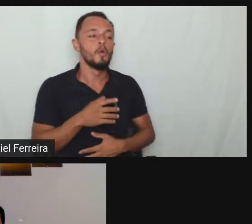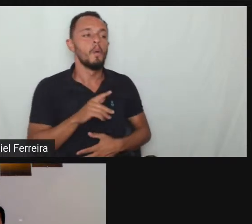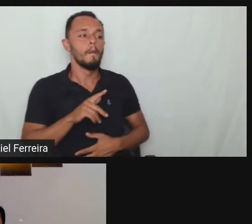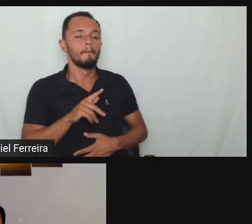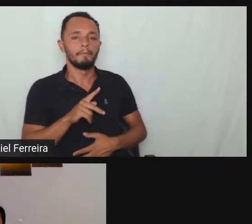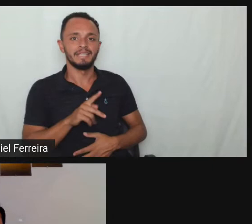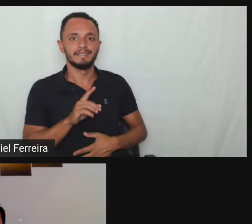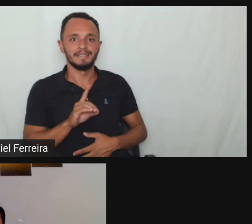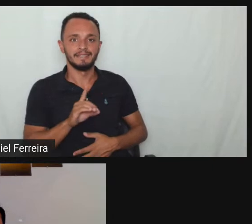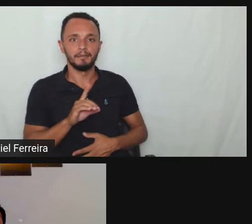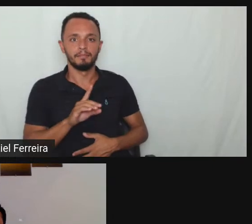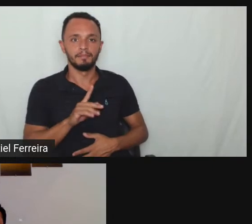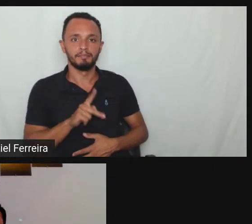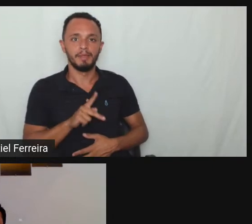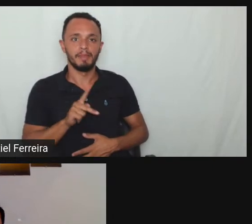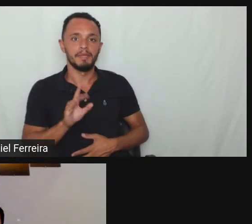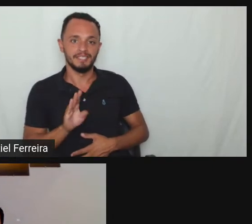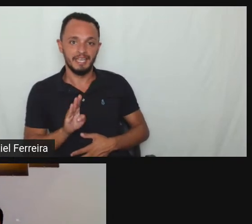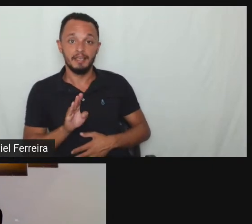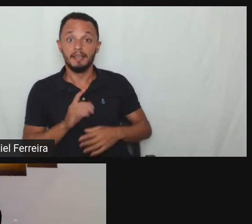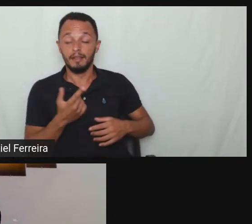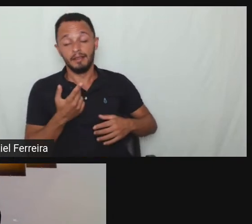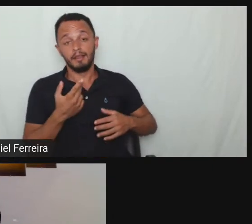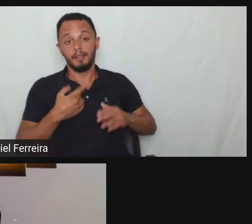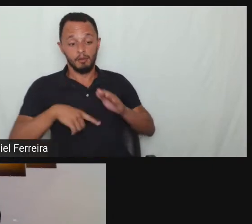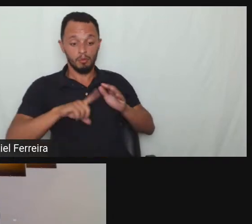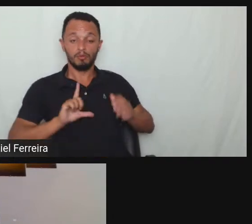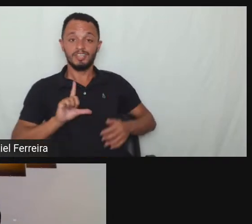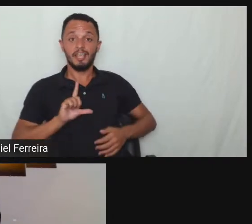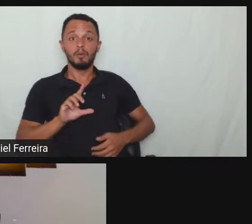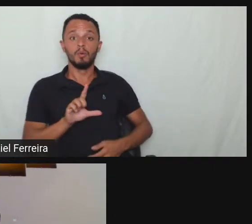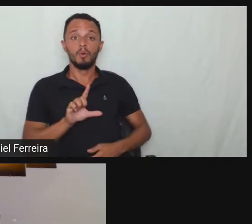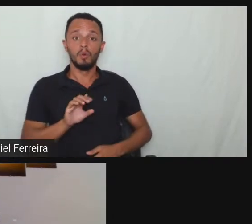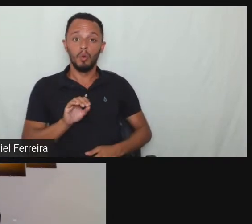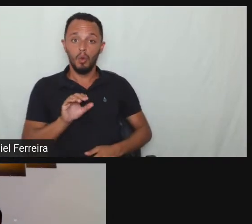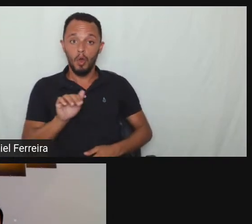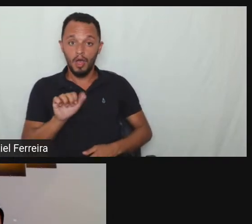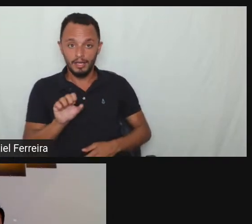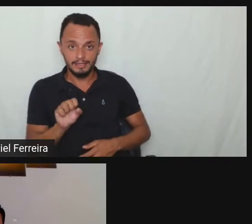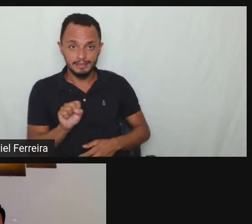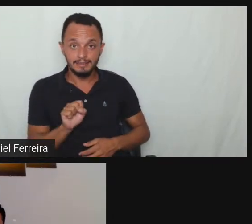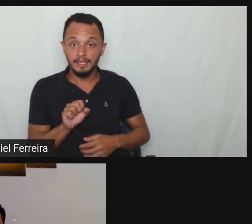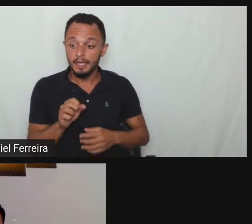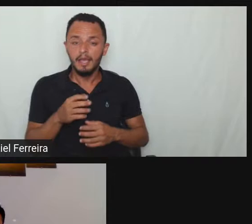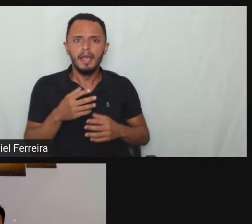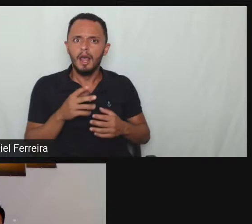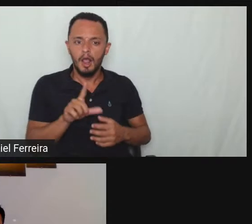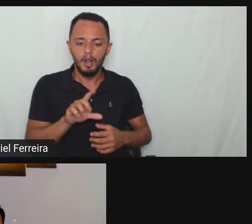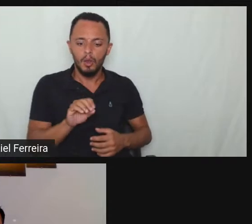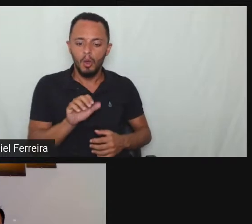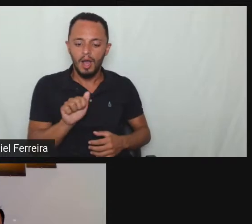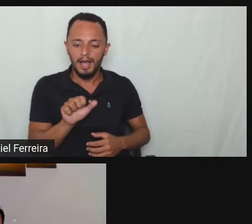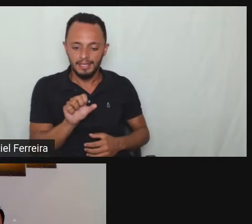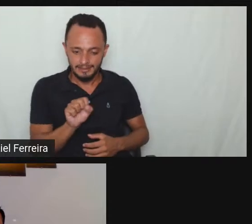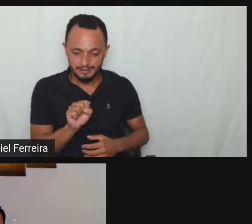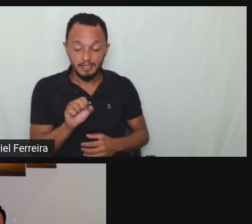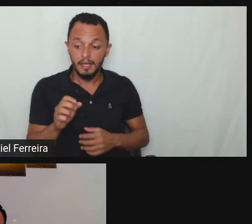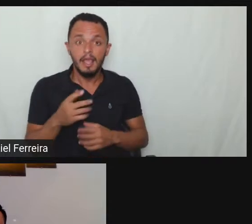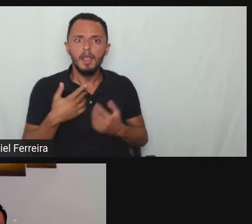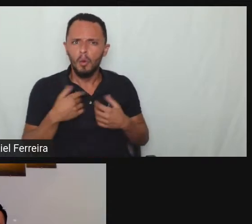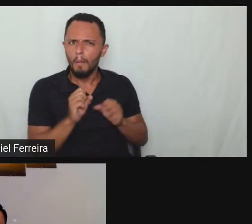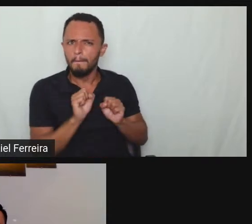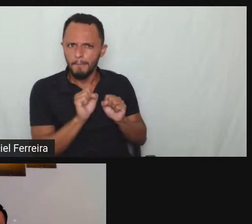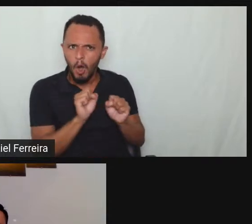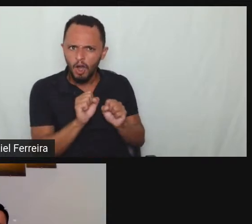prestação continuada no luas eu posso ser aprendiz pode uma regra específica tá pessoal na